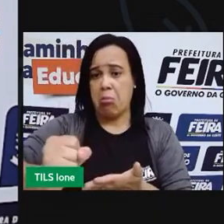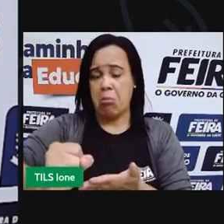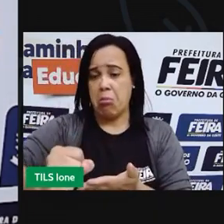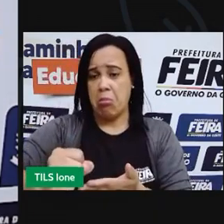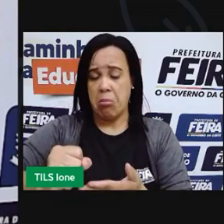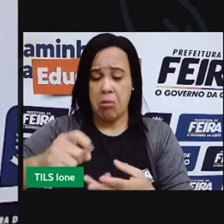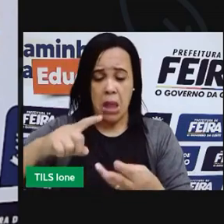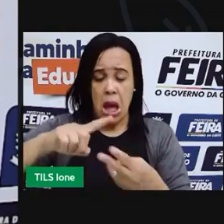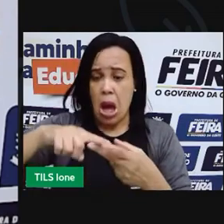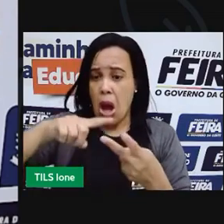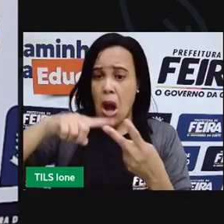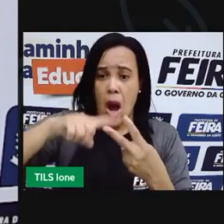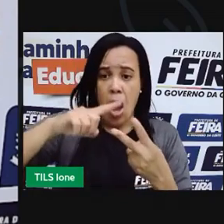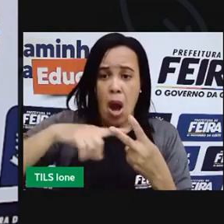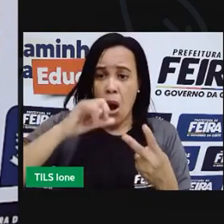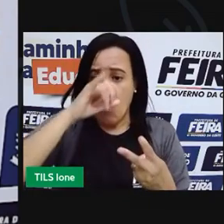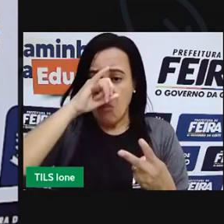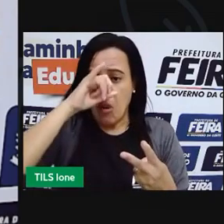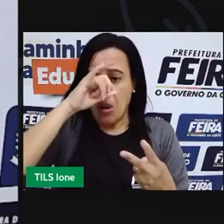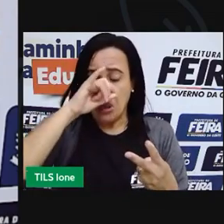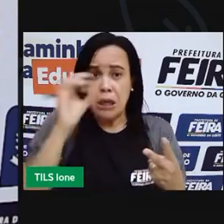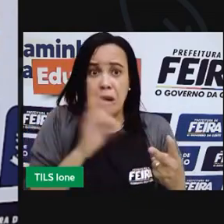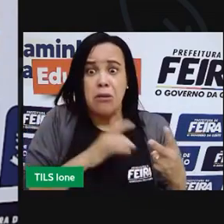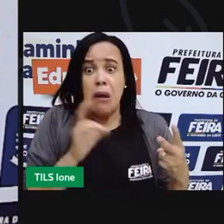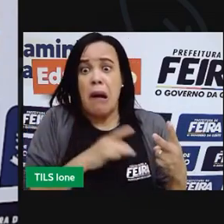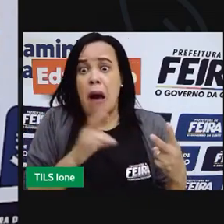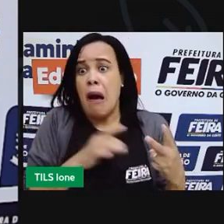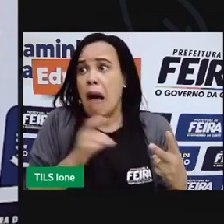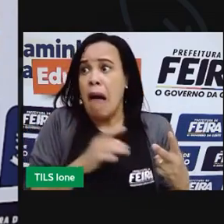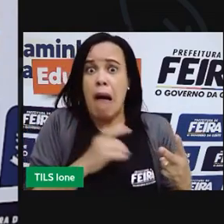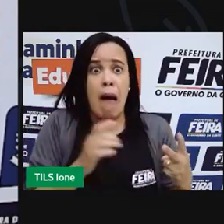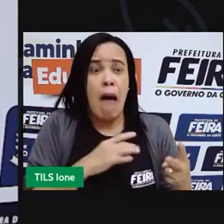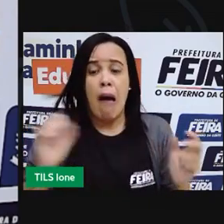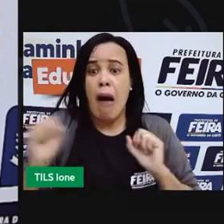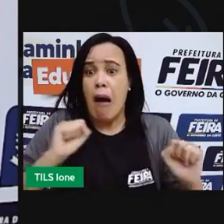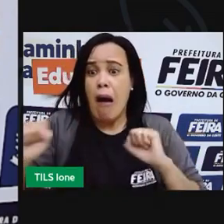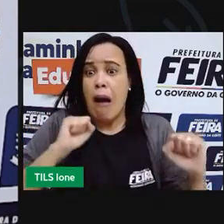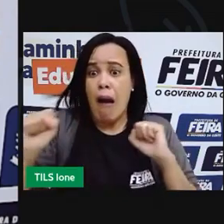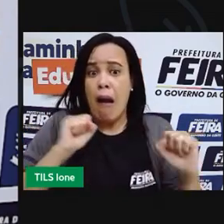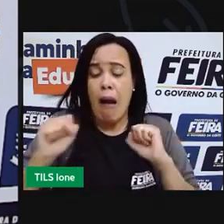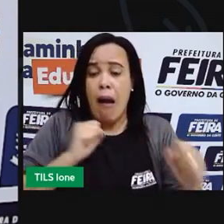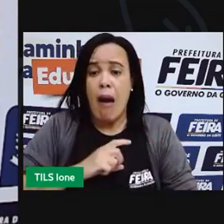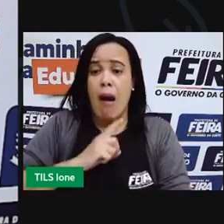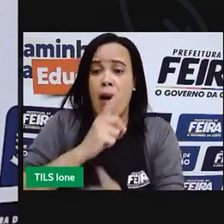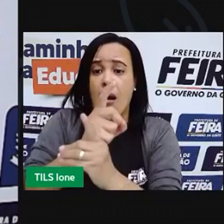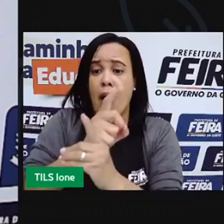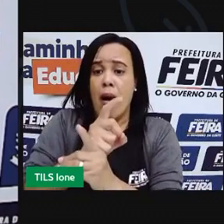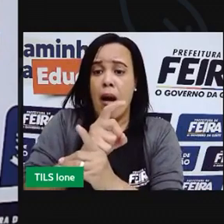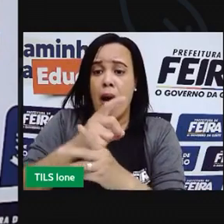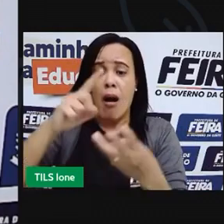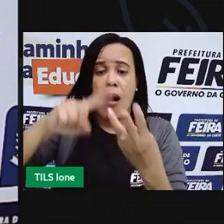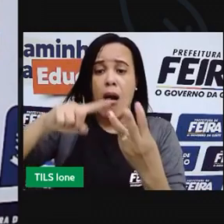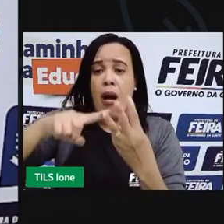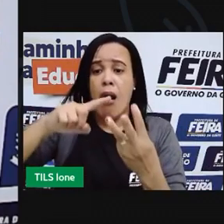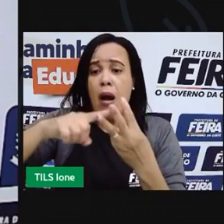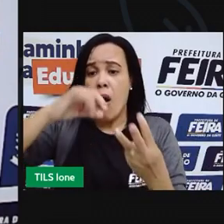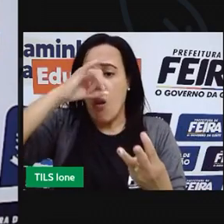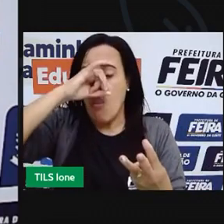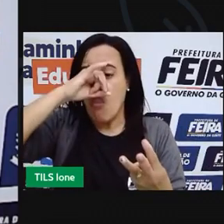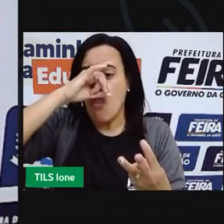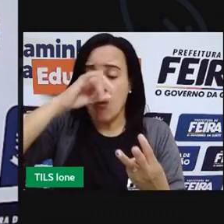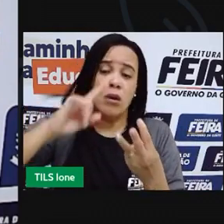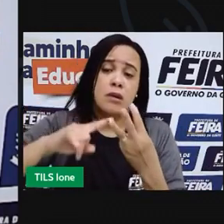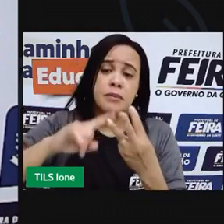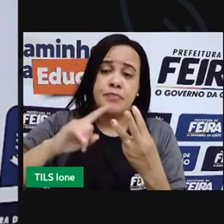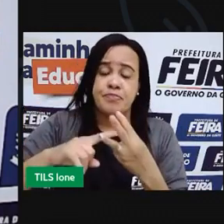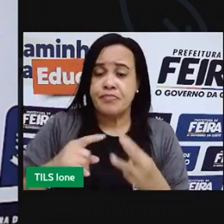Assustados. Foram encontrar o outro irmão. Na casa de pedra. E lá eles